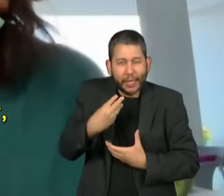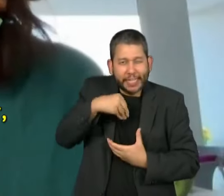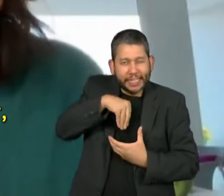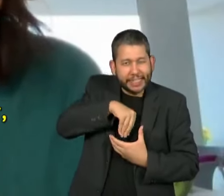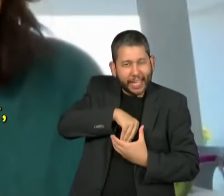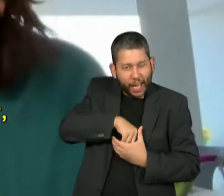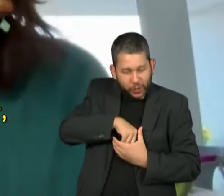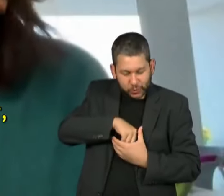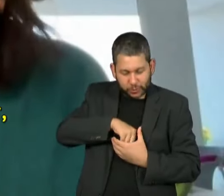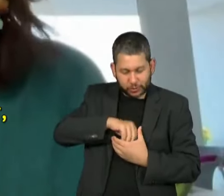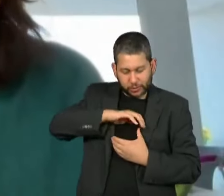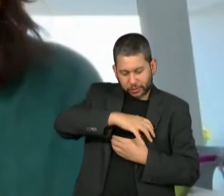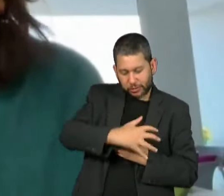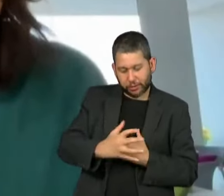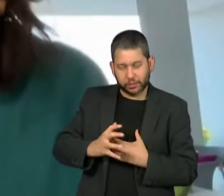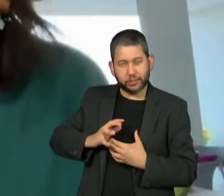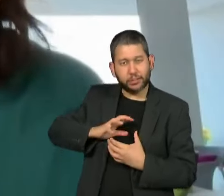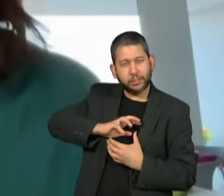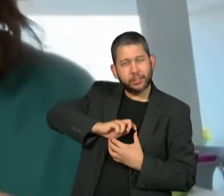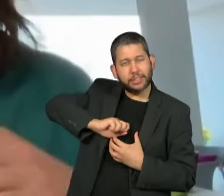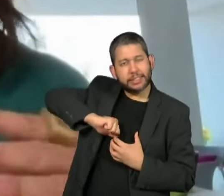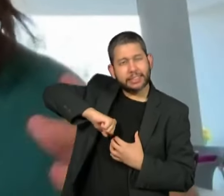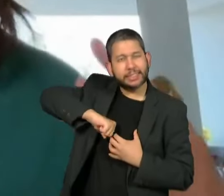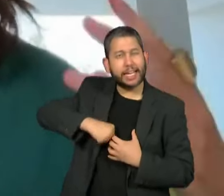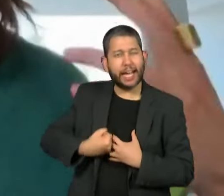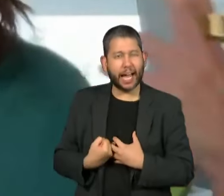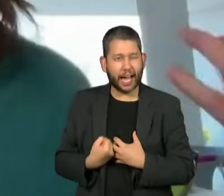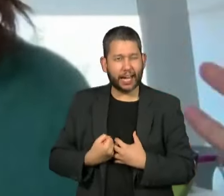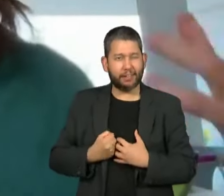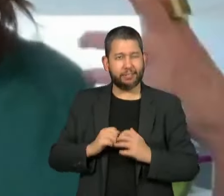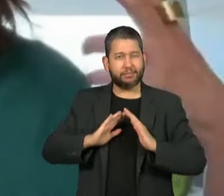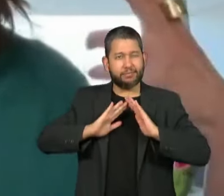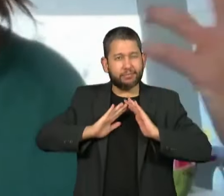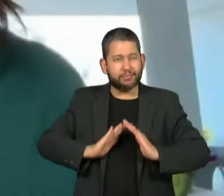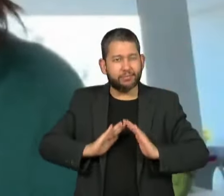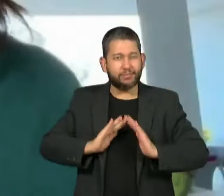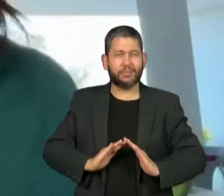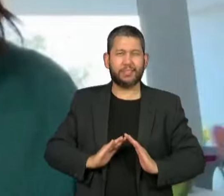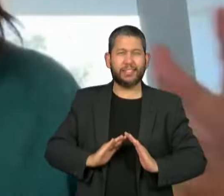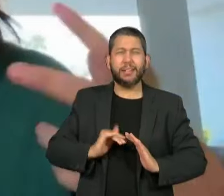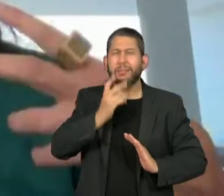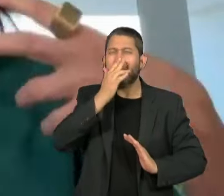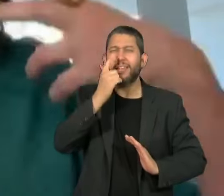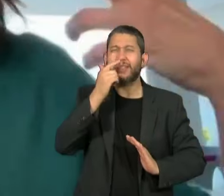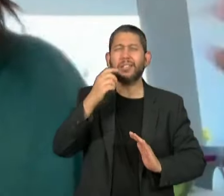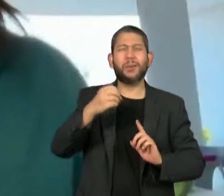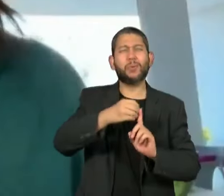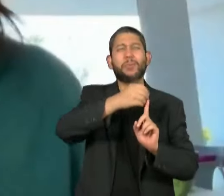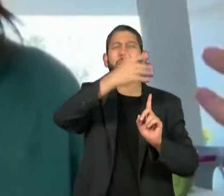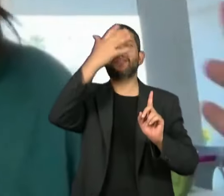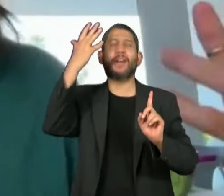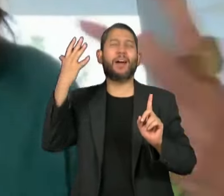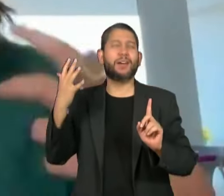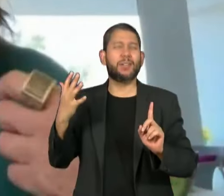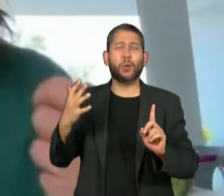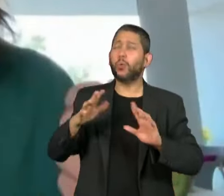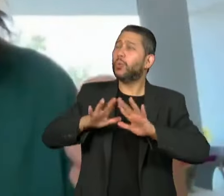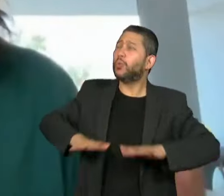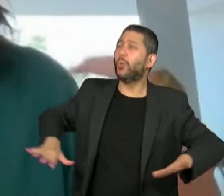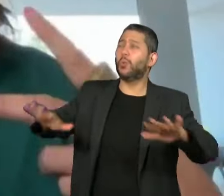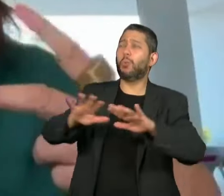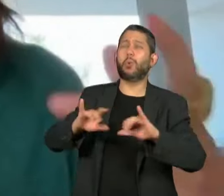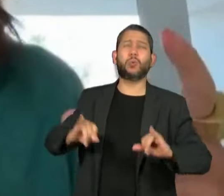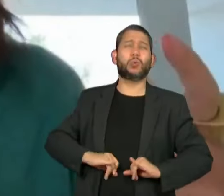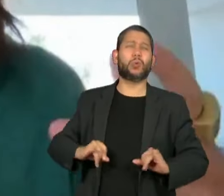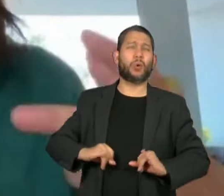dentro, e encerrar-se aí, e não mover-se, e pensar que o mundo lhes deve todo, porque o universo lhes deve todo, porque han